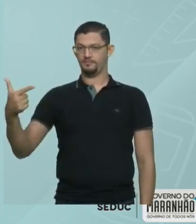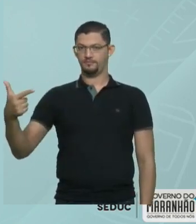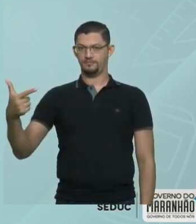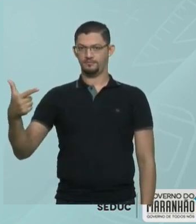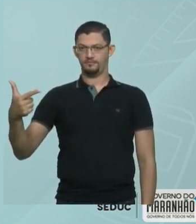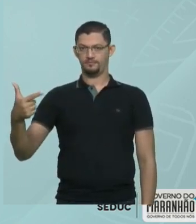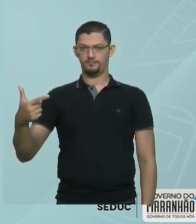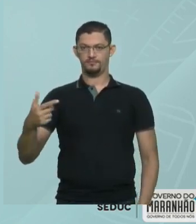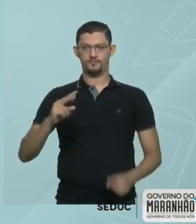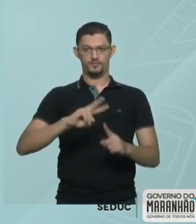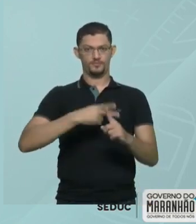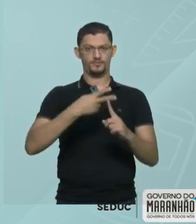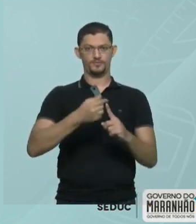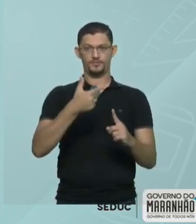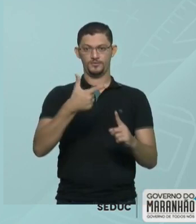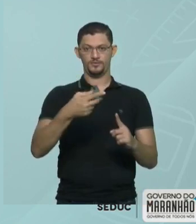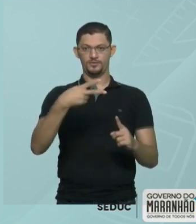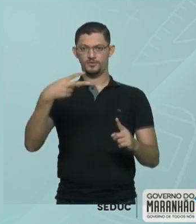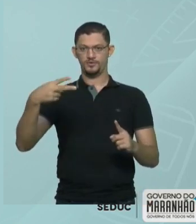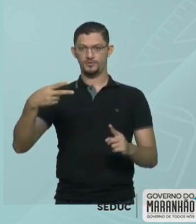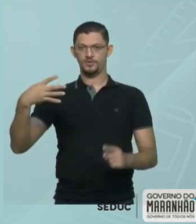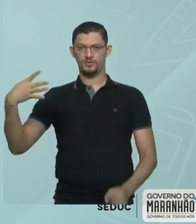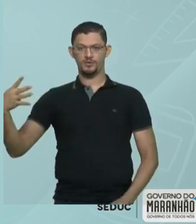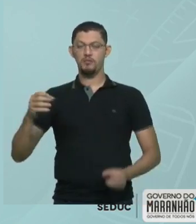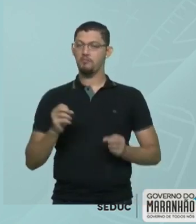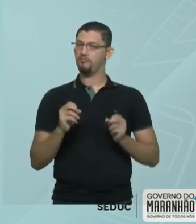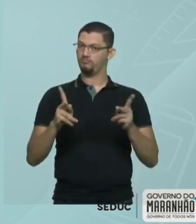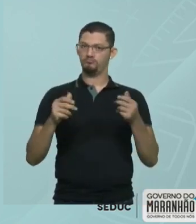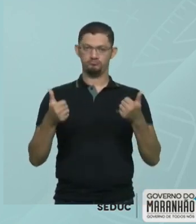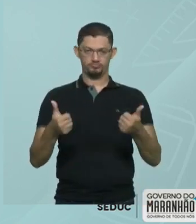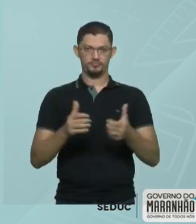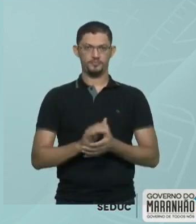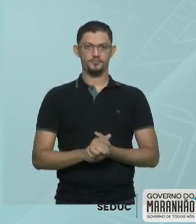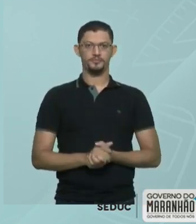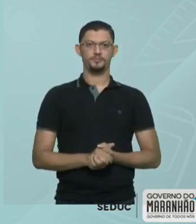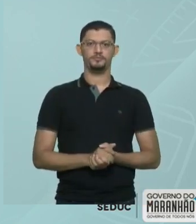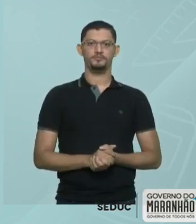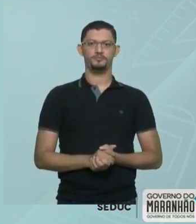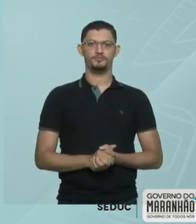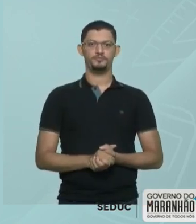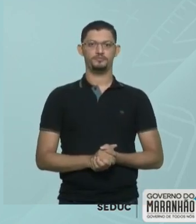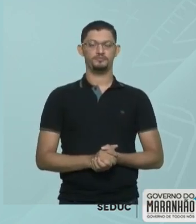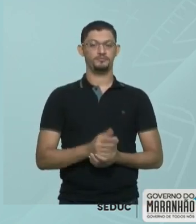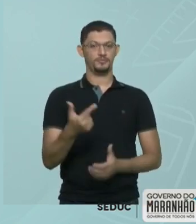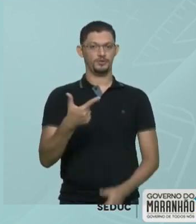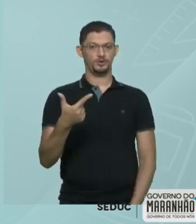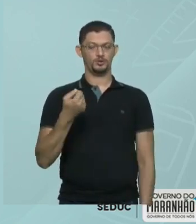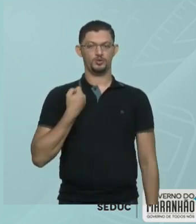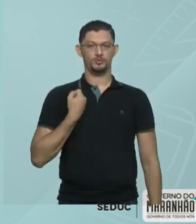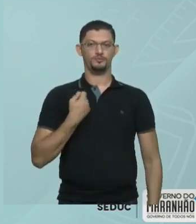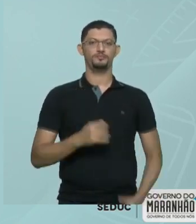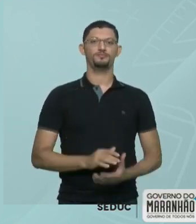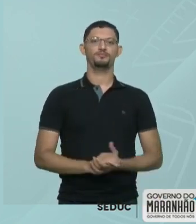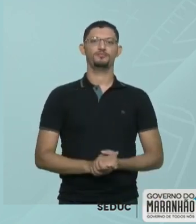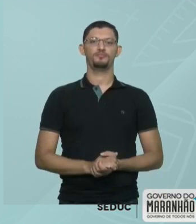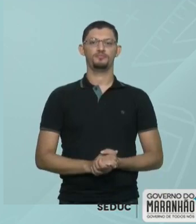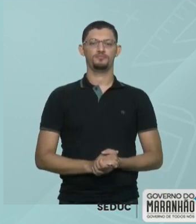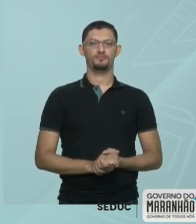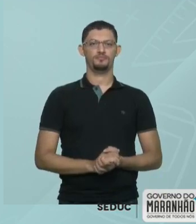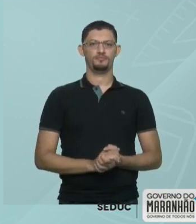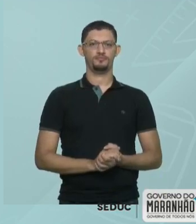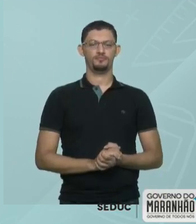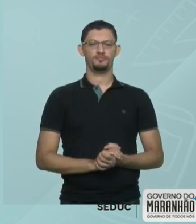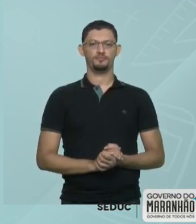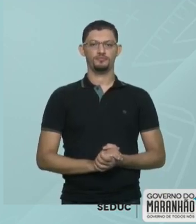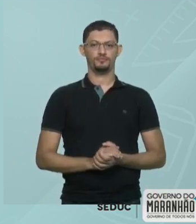O dobro de 2 é 4. Logo, tudo bem. Tudo certo para o primeiro quesito. Segundo quesito. O algarismo centena é